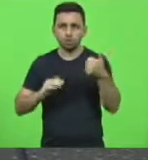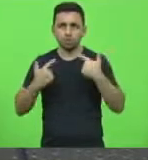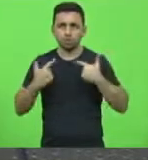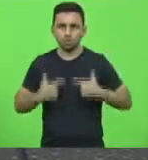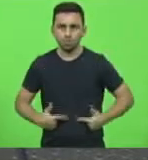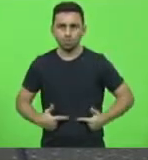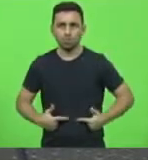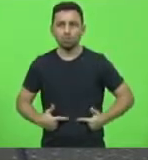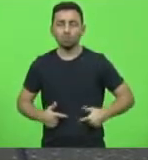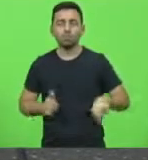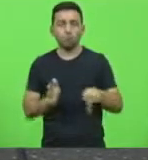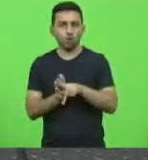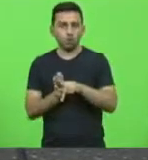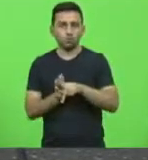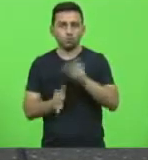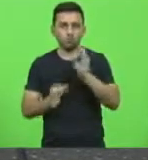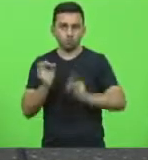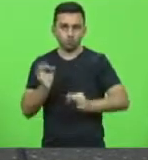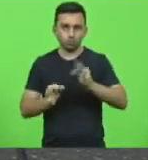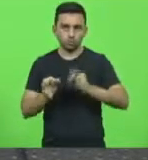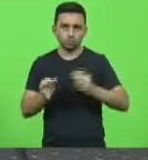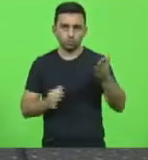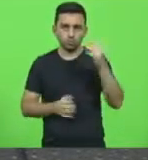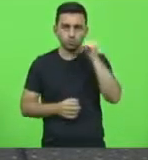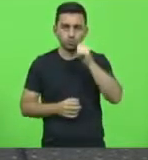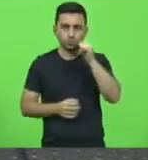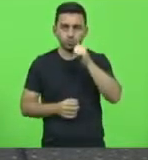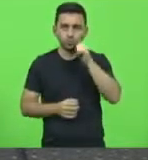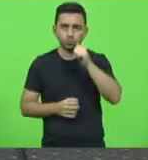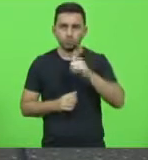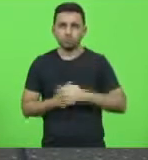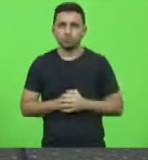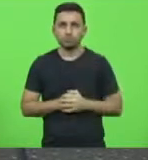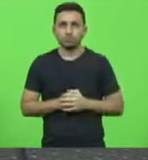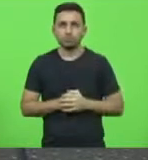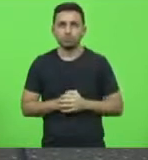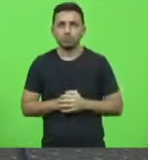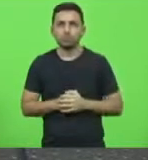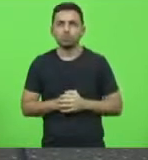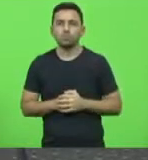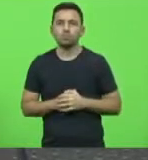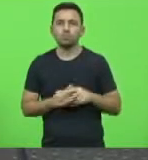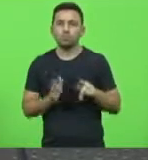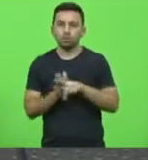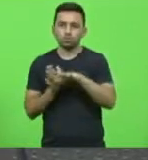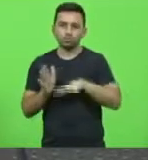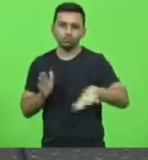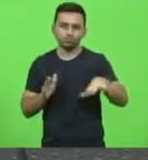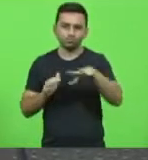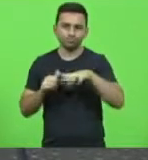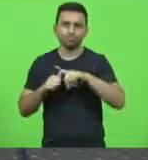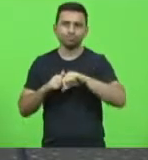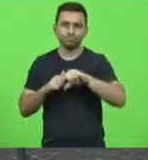pela magistrada, atinentes às cautelares do artigo